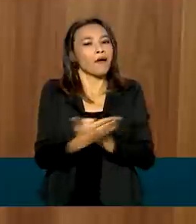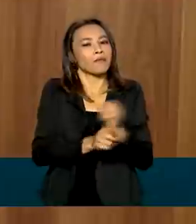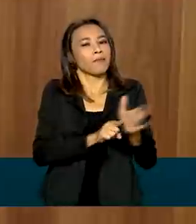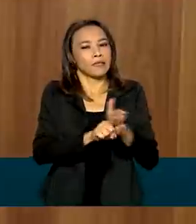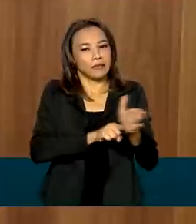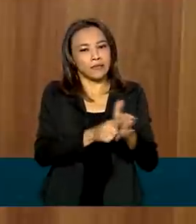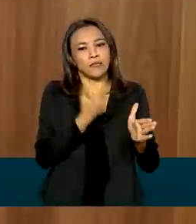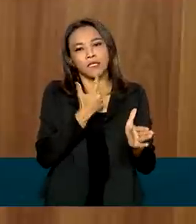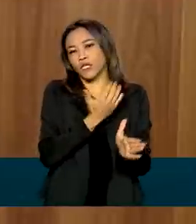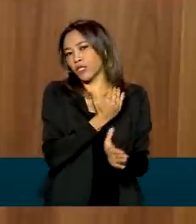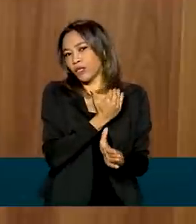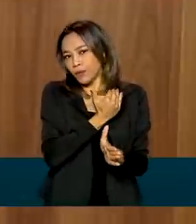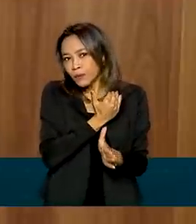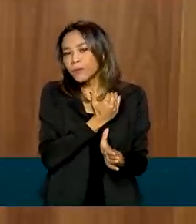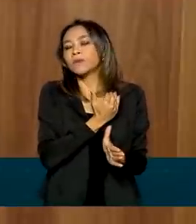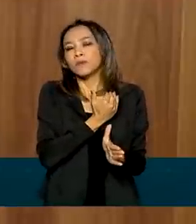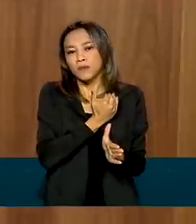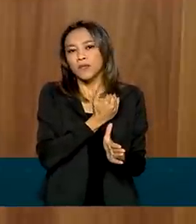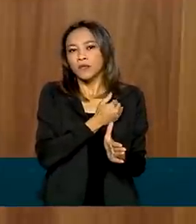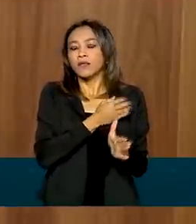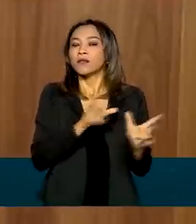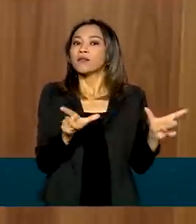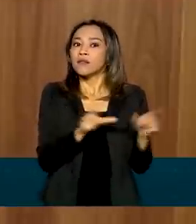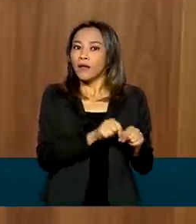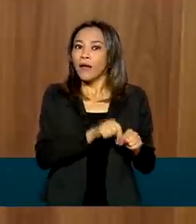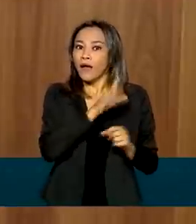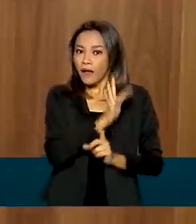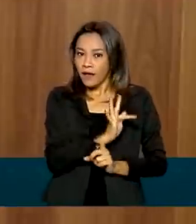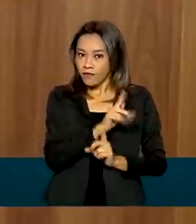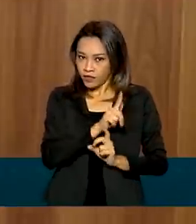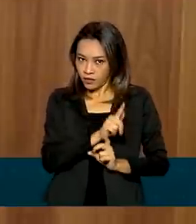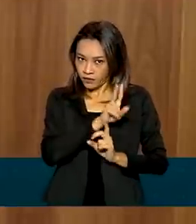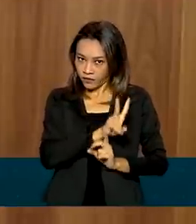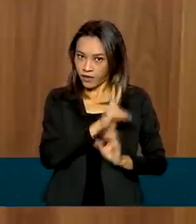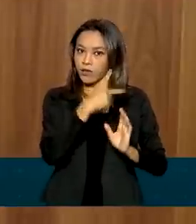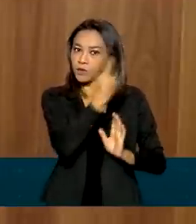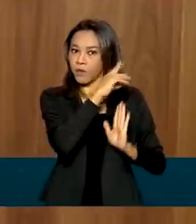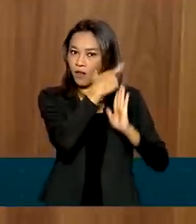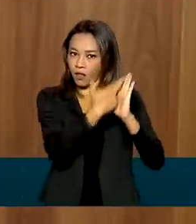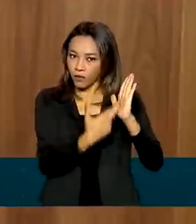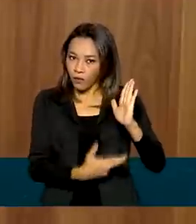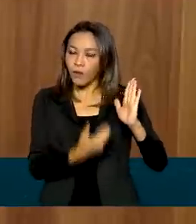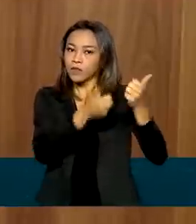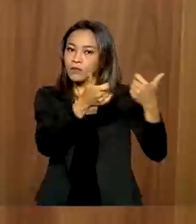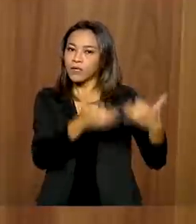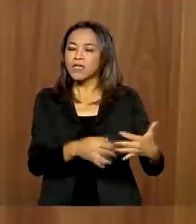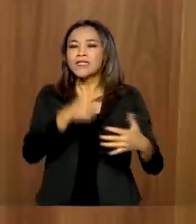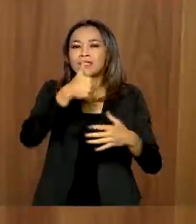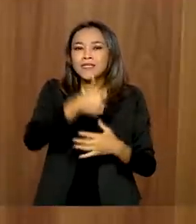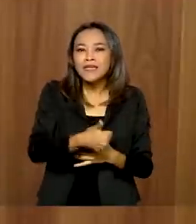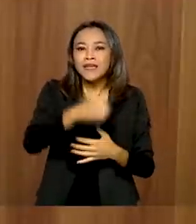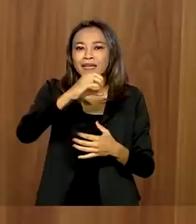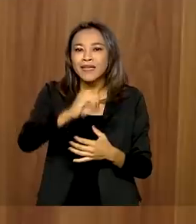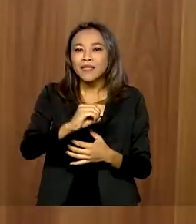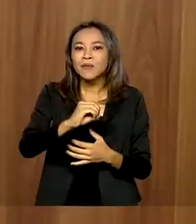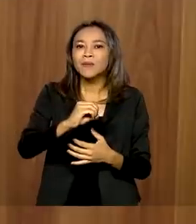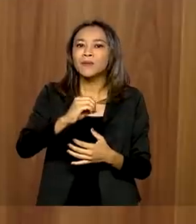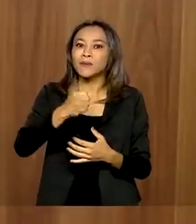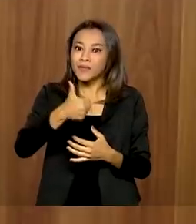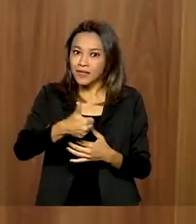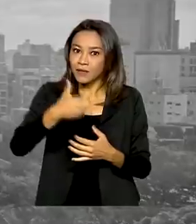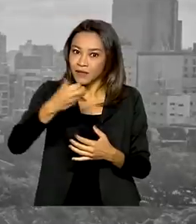estimativas recentes da própria FGV no relatório de 2020 de geração da ordem de 110 mil empregos.